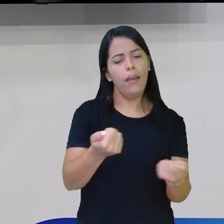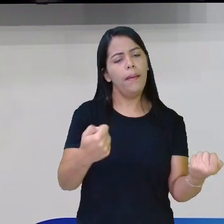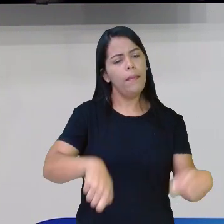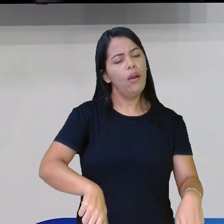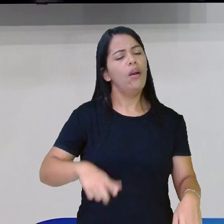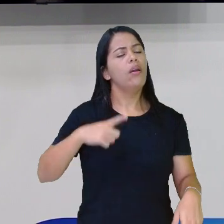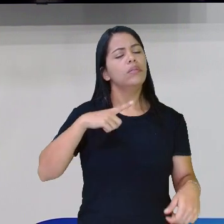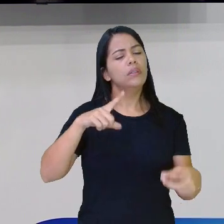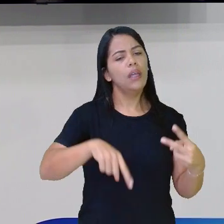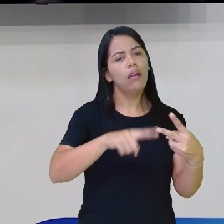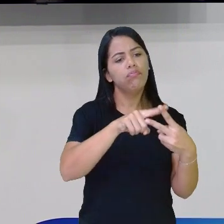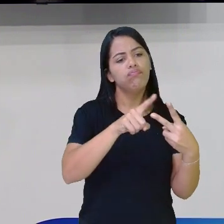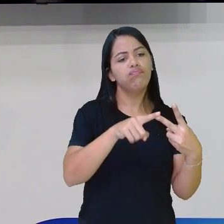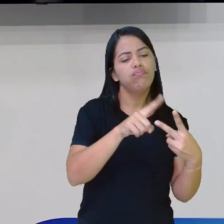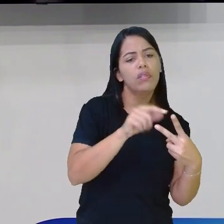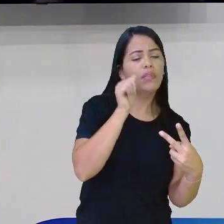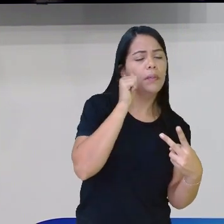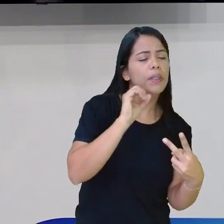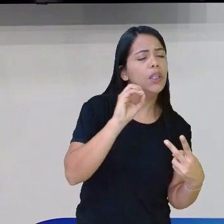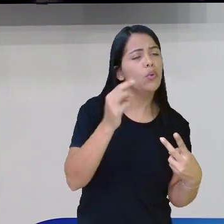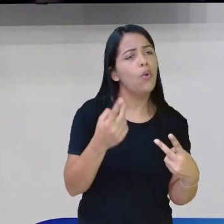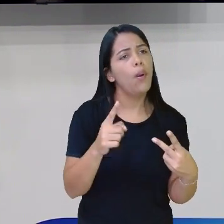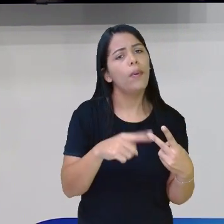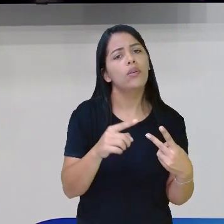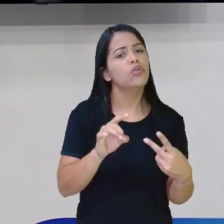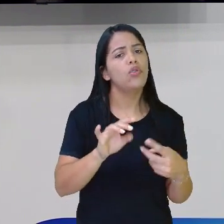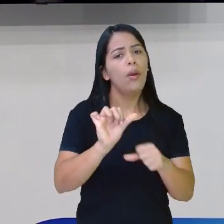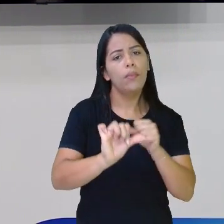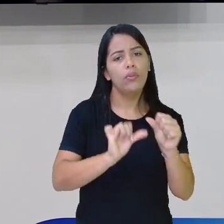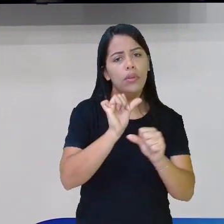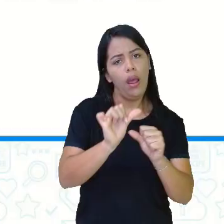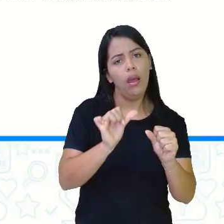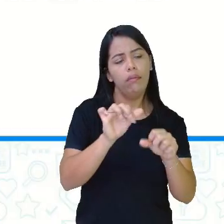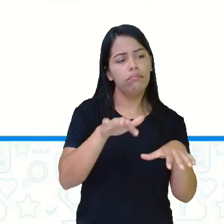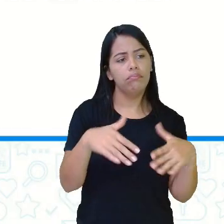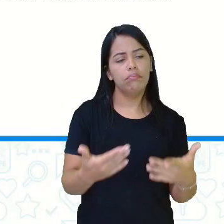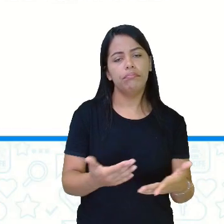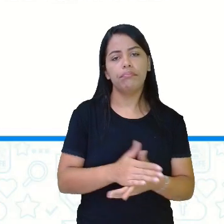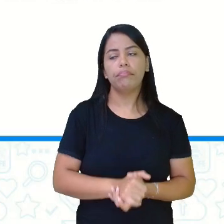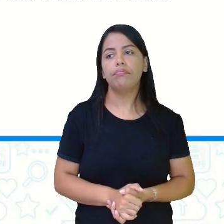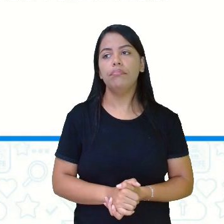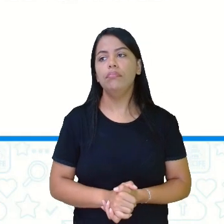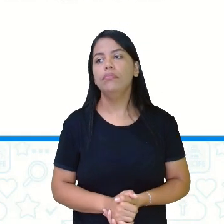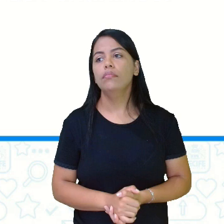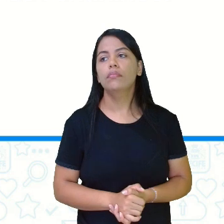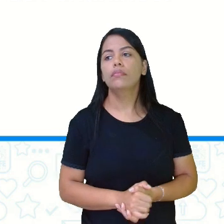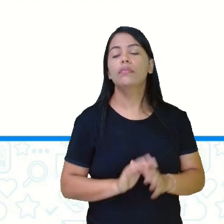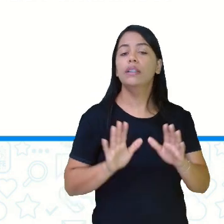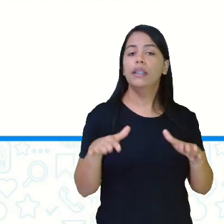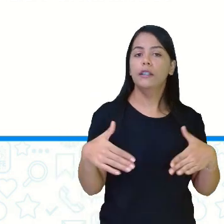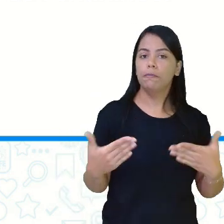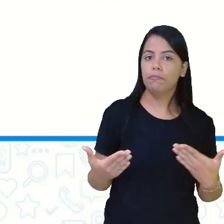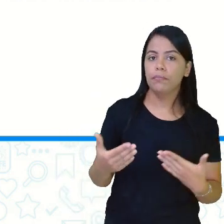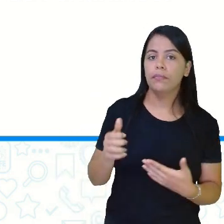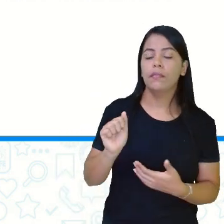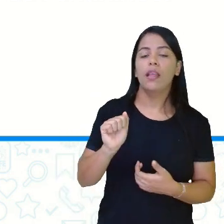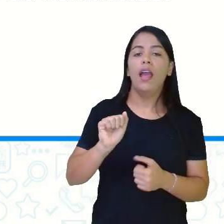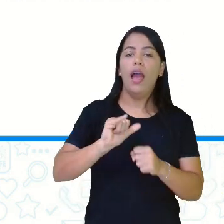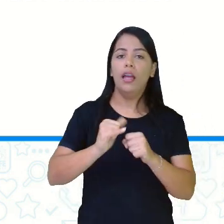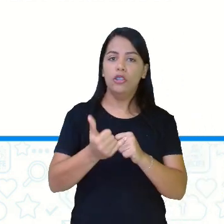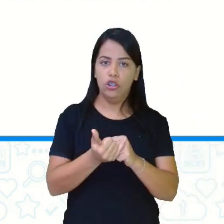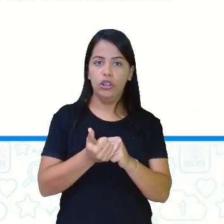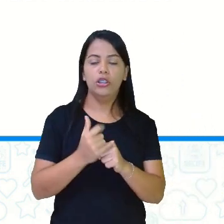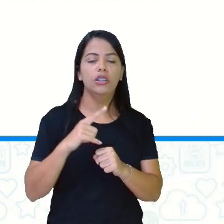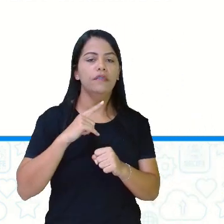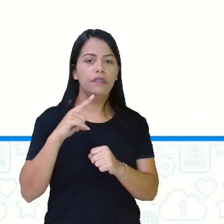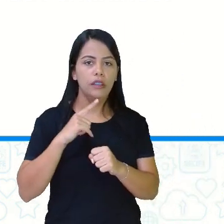Só eu alterar o substantivo. O adjetivo assume o gênero do